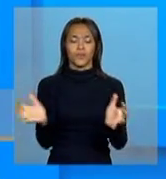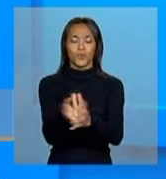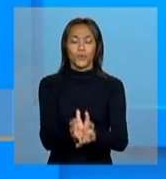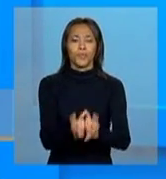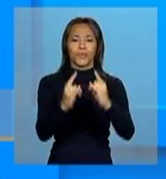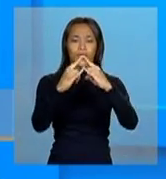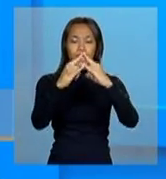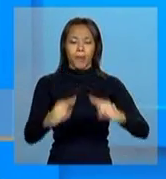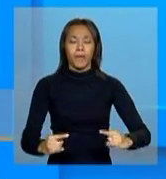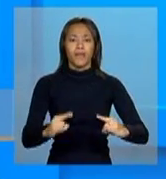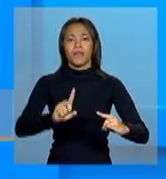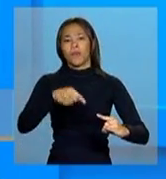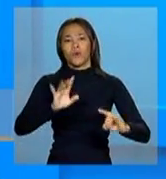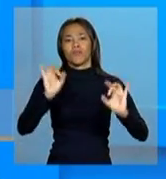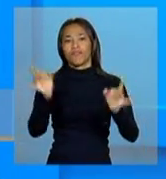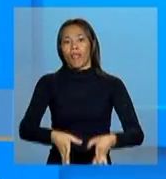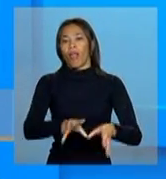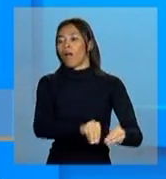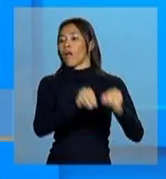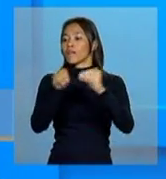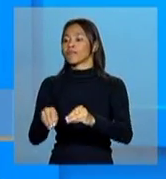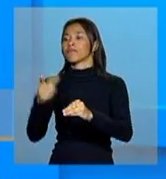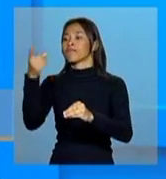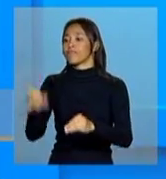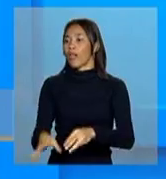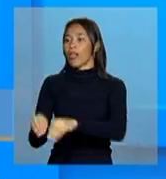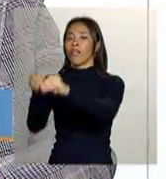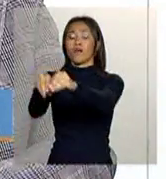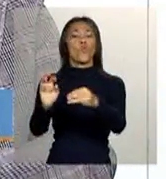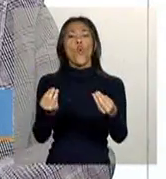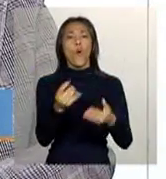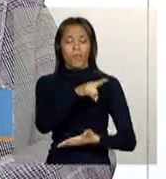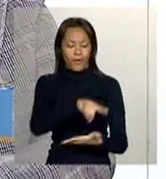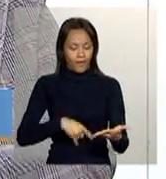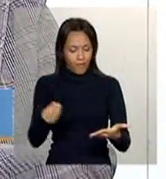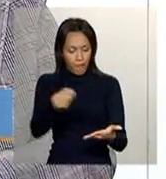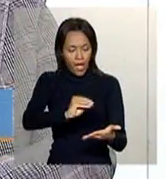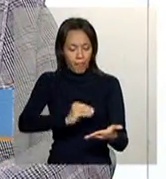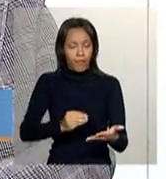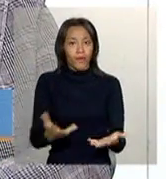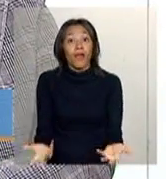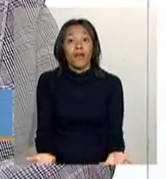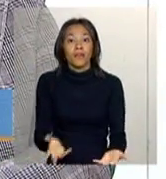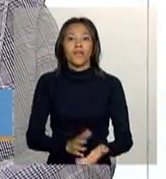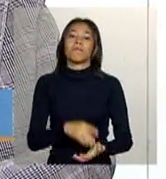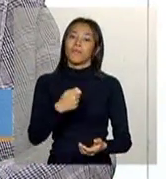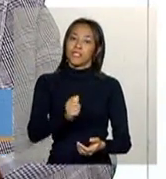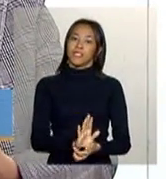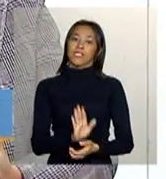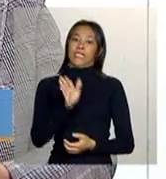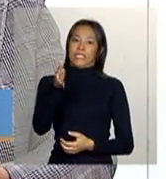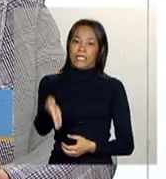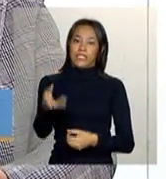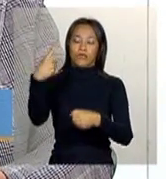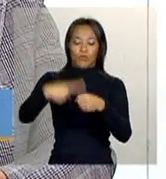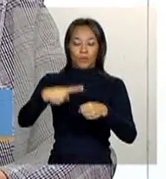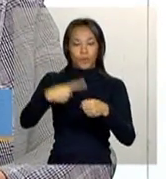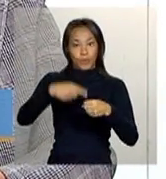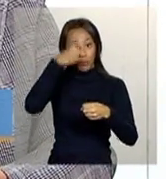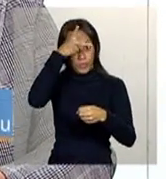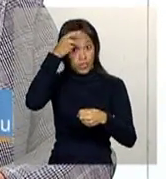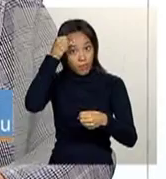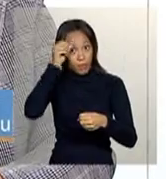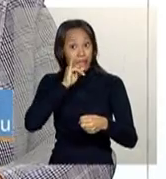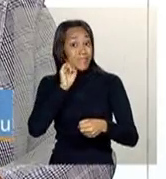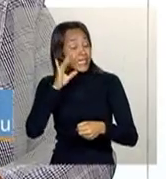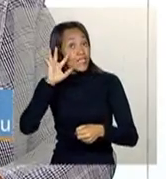são desalojados daí, o que acontece com o cadastro? Eles têm que buscar a gestão municipal, tá? Porque o que acontece, quando eles mudam,